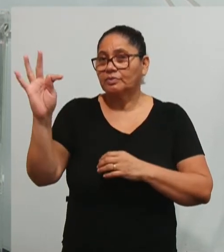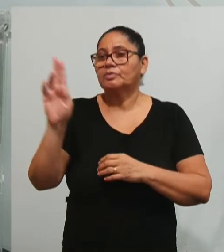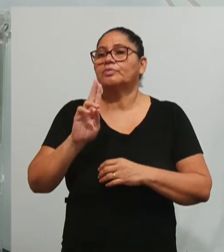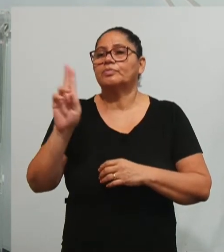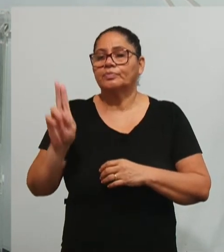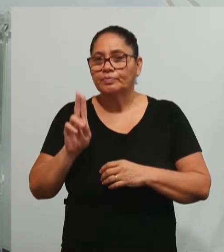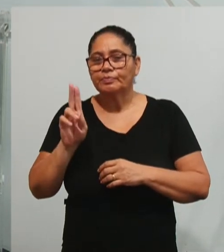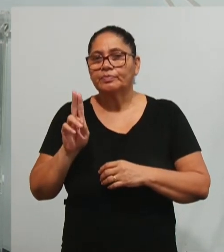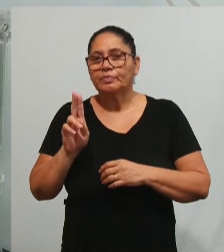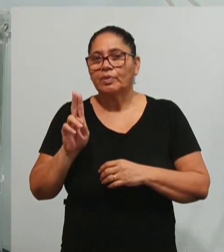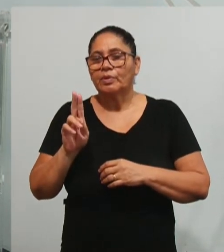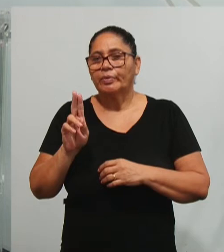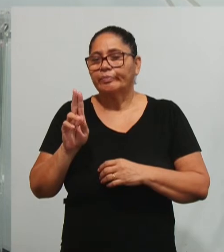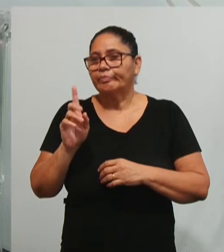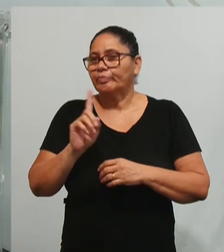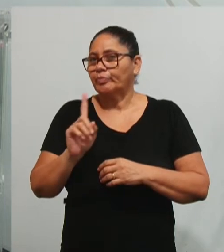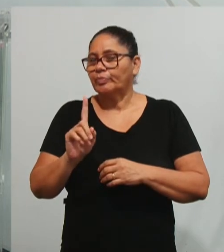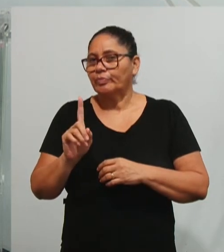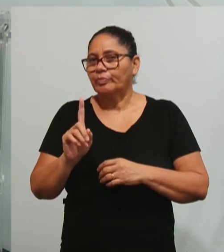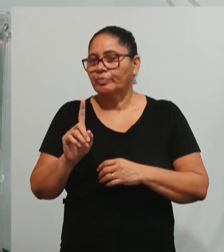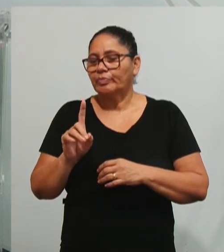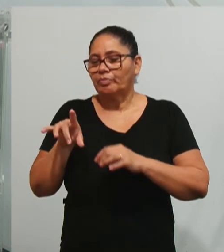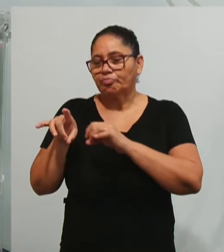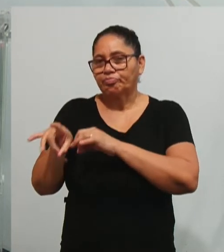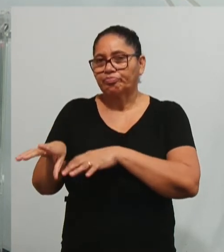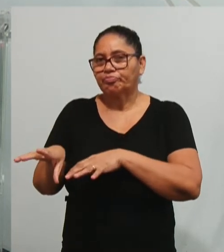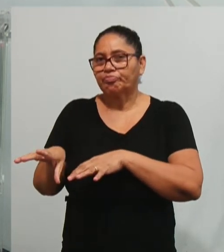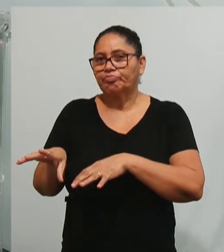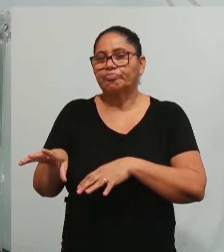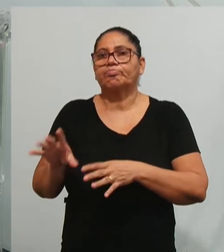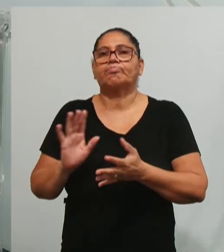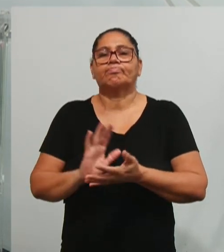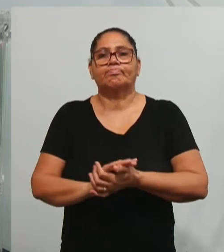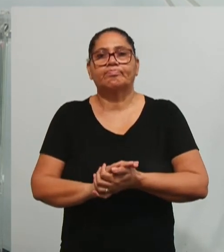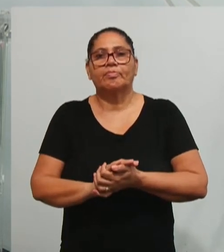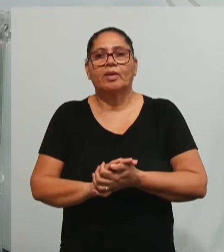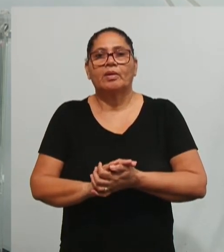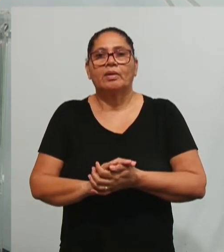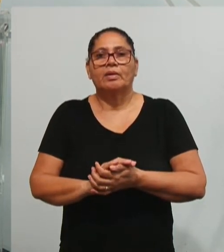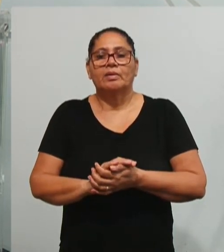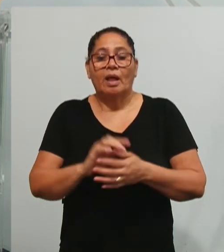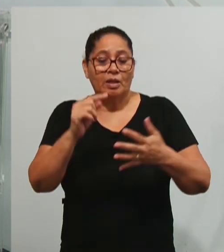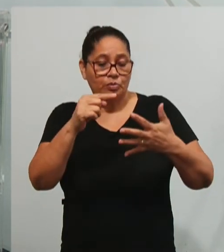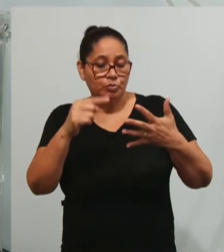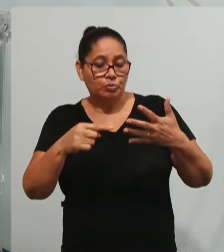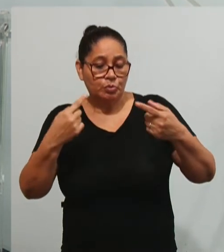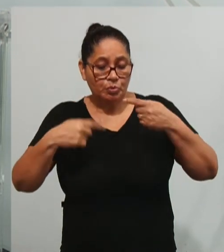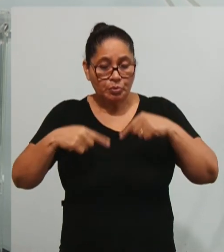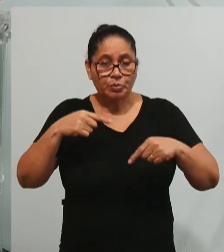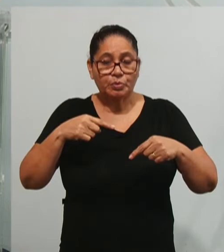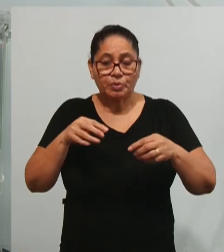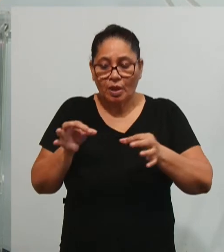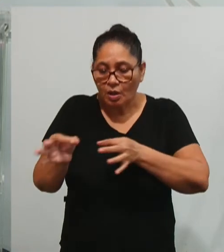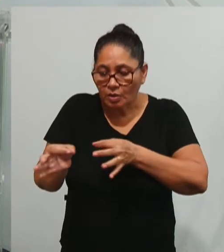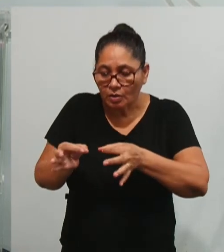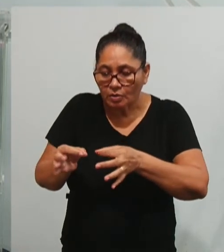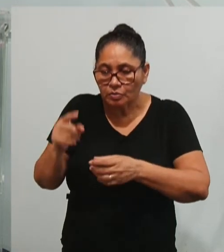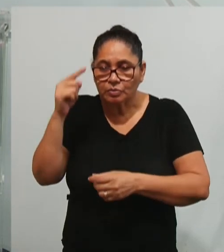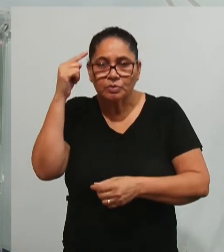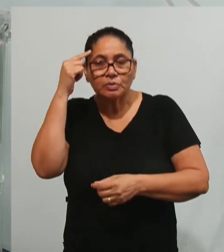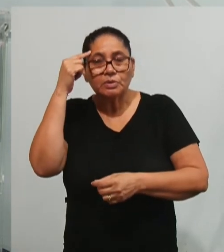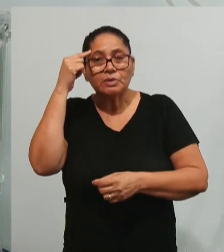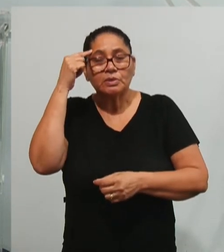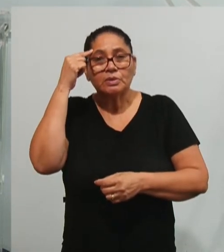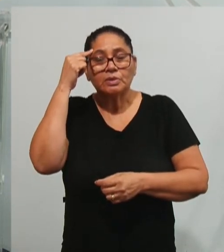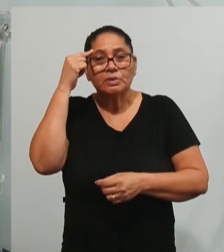Agora, o que não for, a gente não tem como utilizar. Então, isso que a gente tem que fazer, esse ponto crítico, essa análise reflexiva,